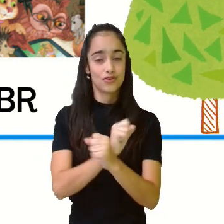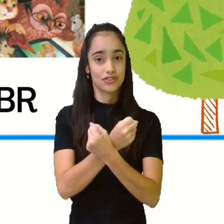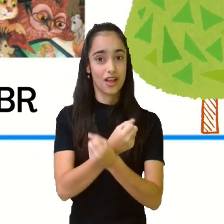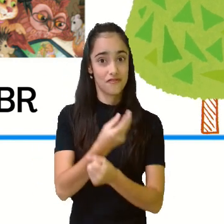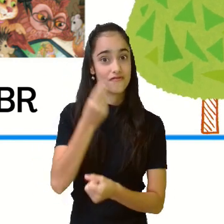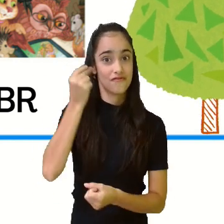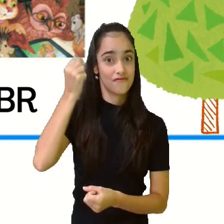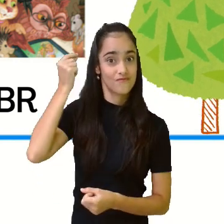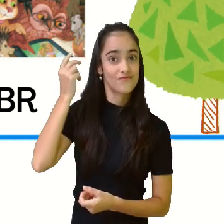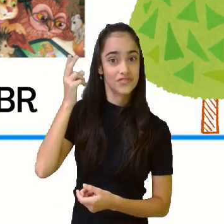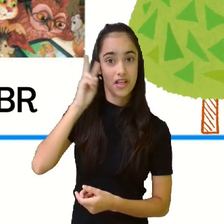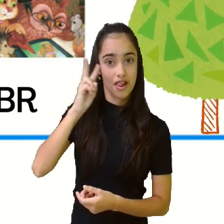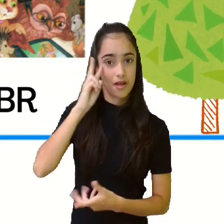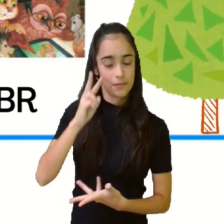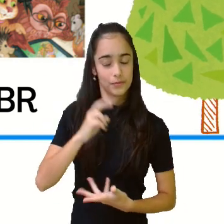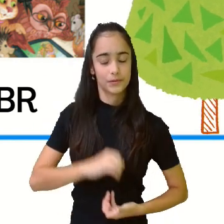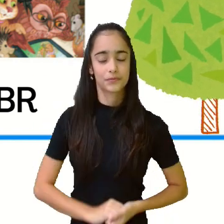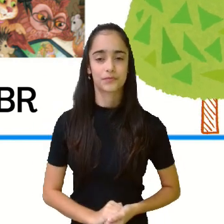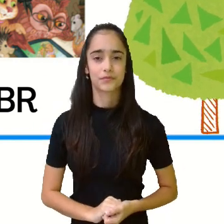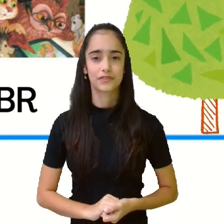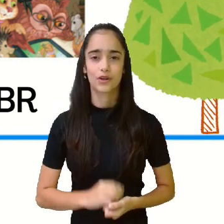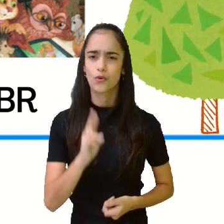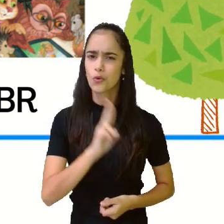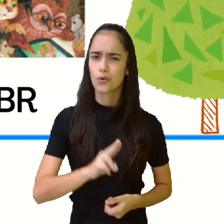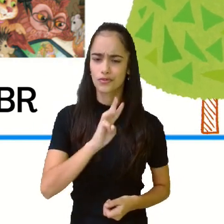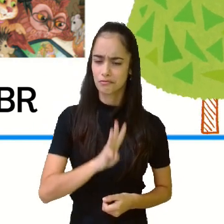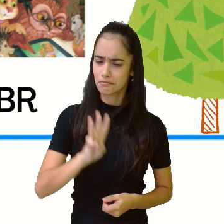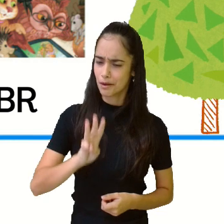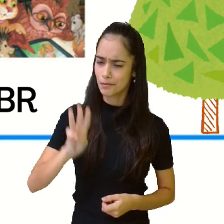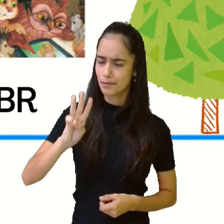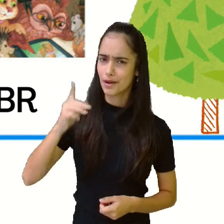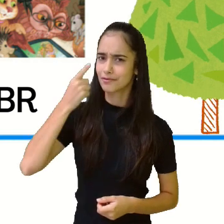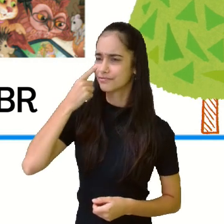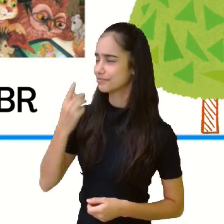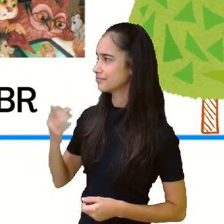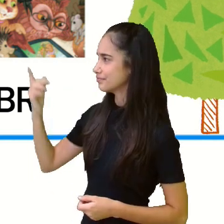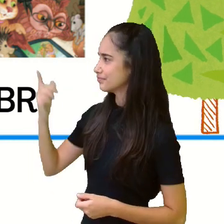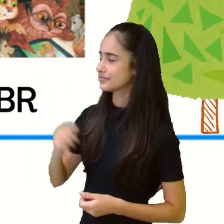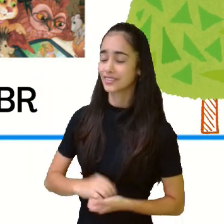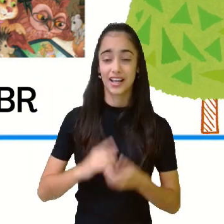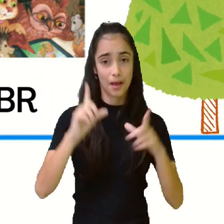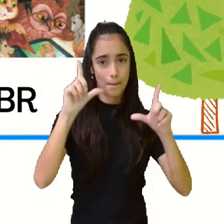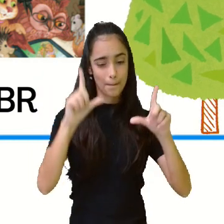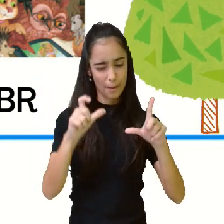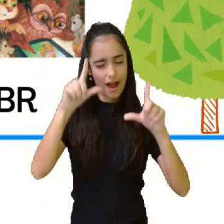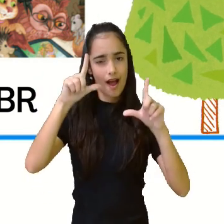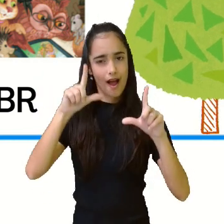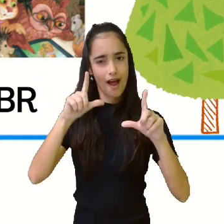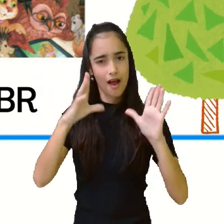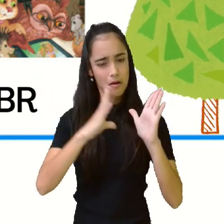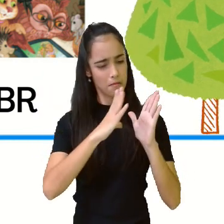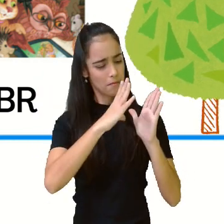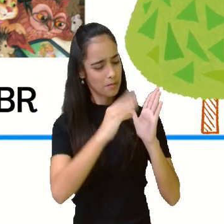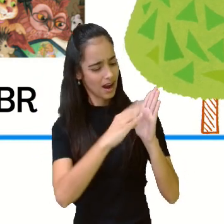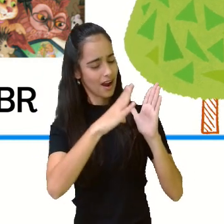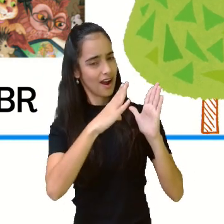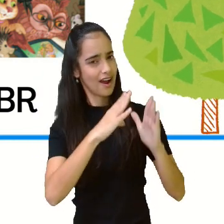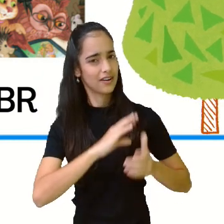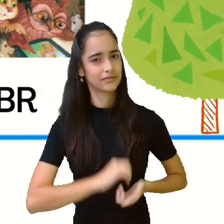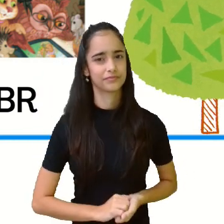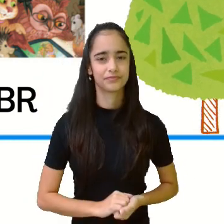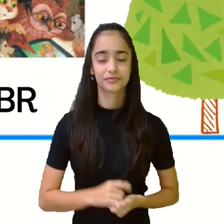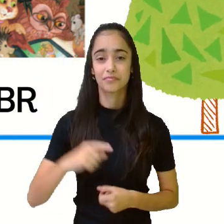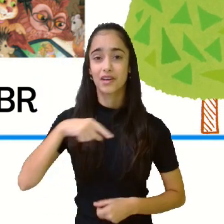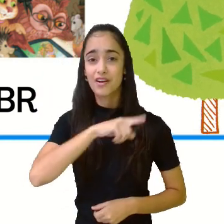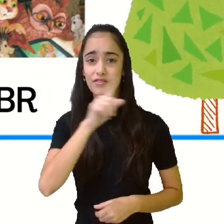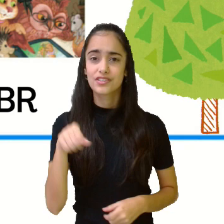para vocês que eu trouxe, tá bom? Dá um print aí na tela, para você aí, ou